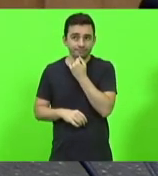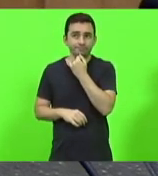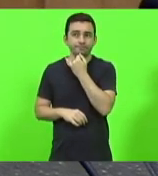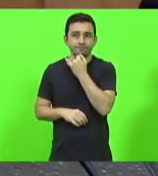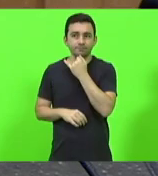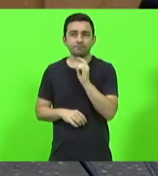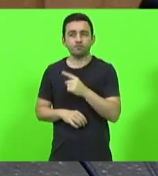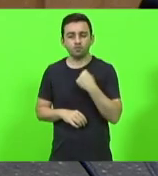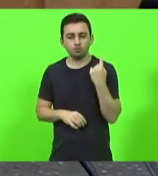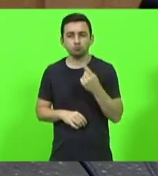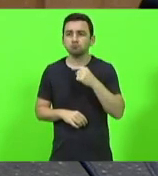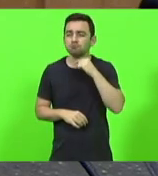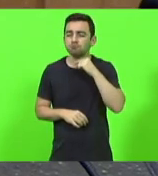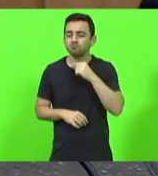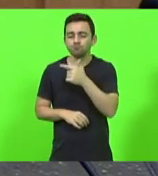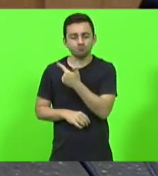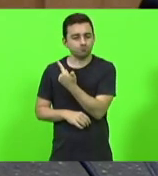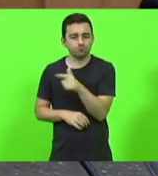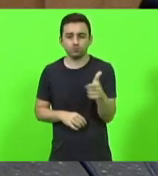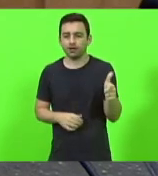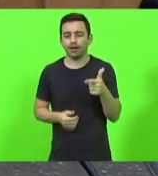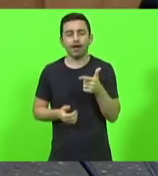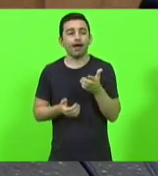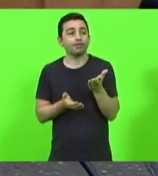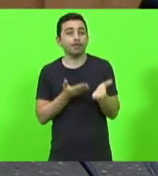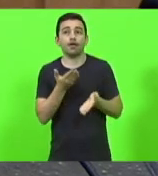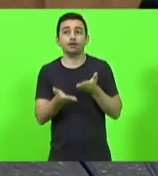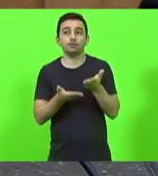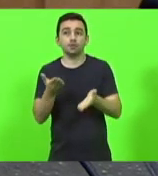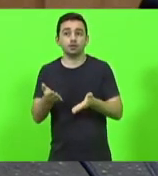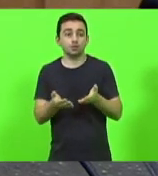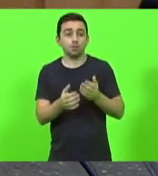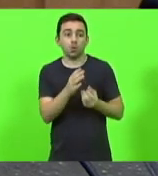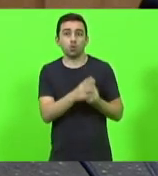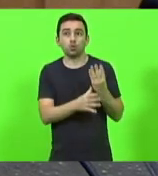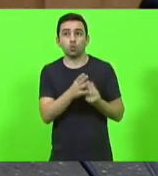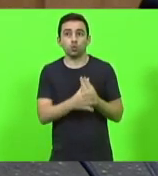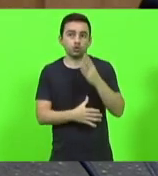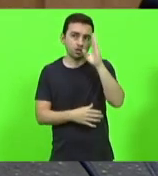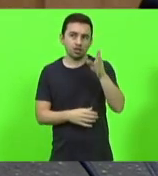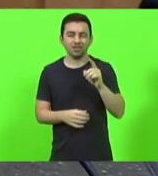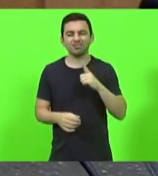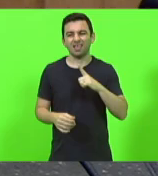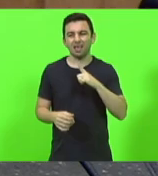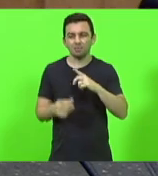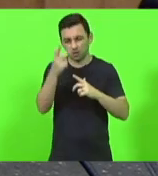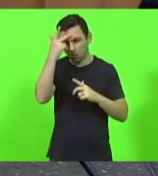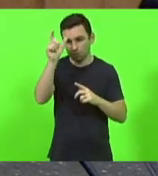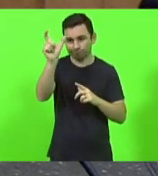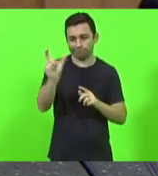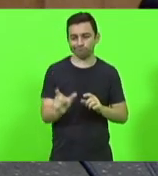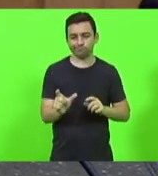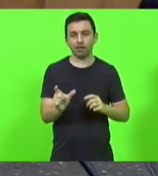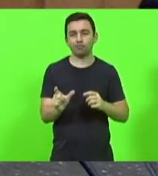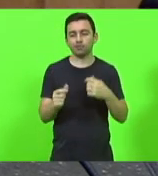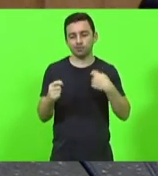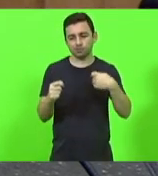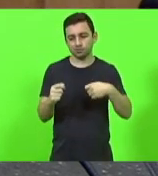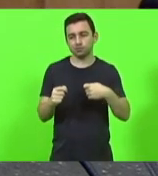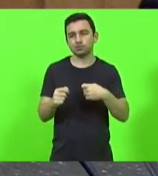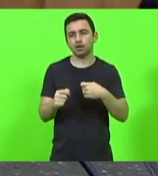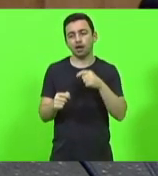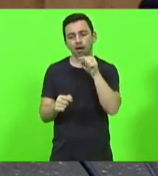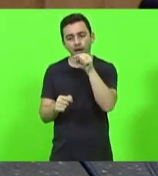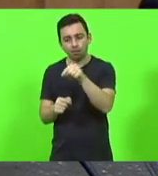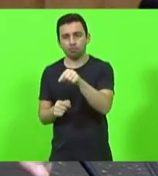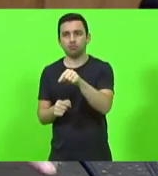nós não temos um CEASA que atende os nossos produtores, atende mais o atravessador do que o produtor. Obrigado,